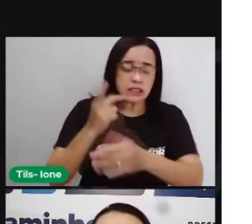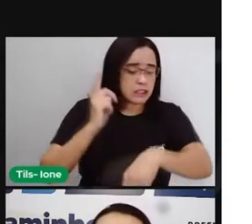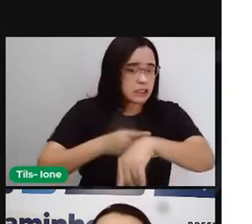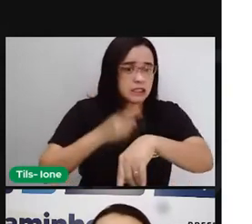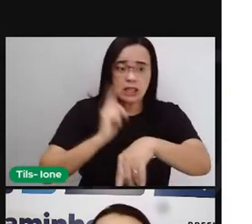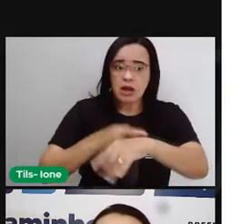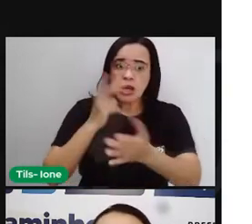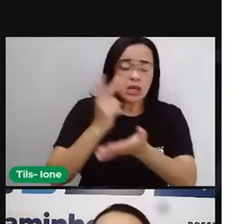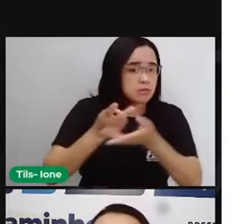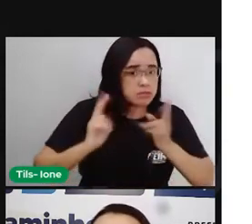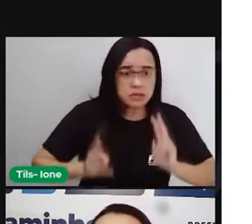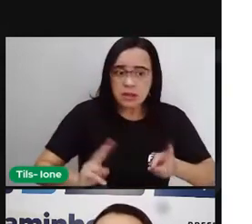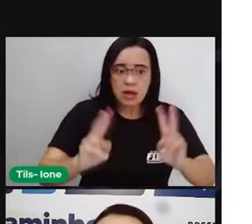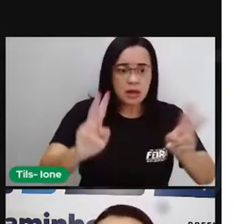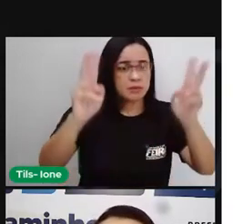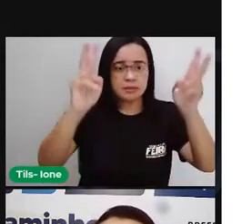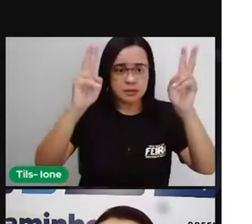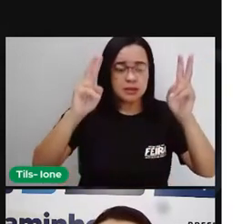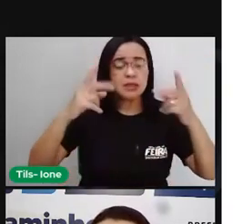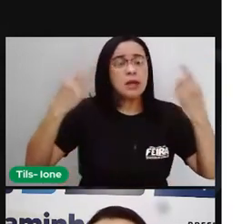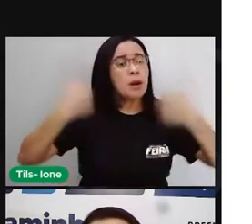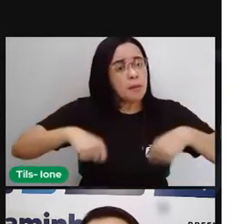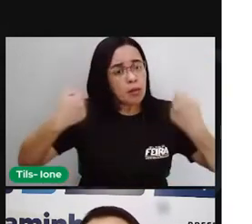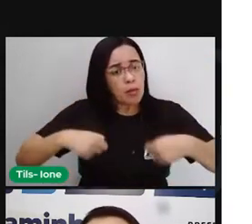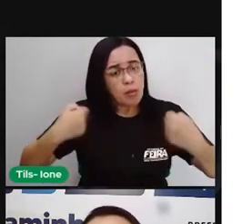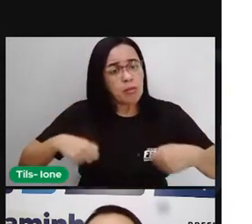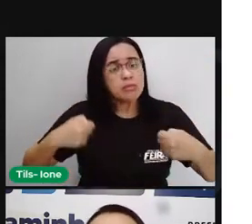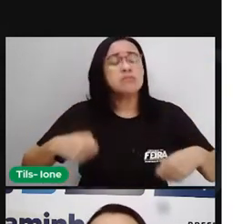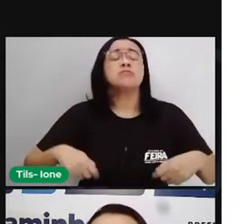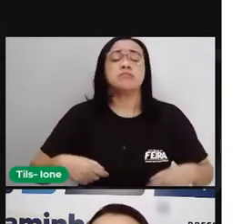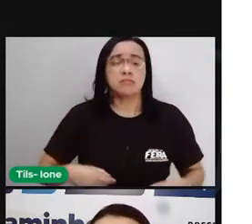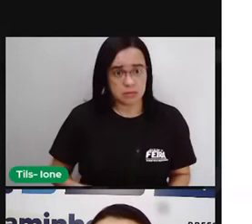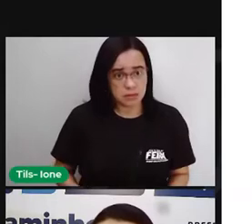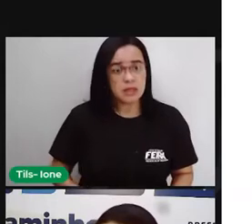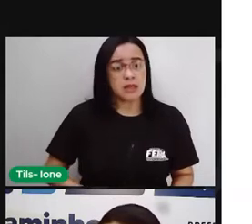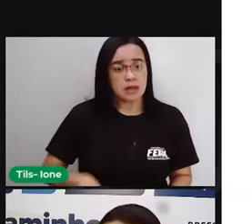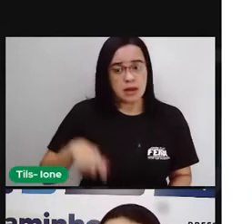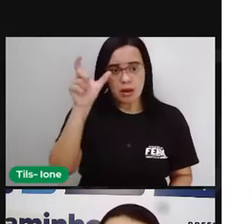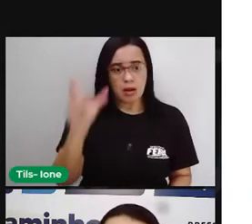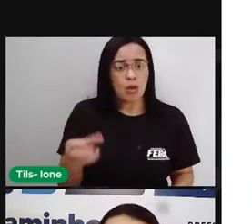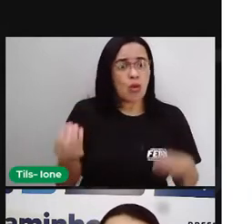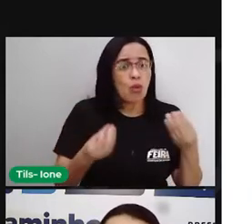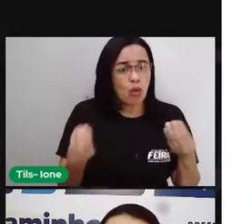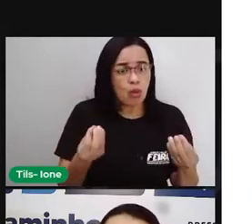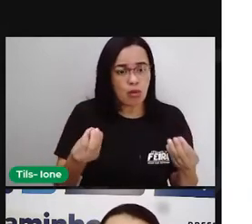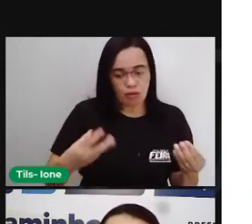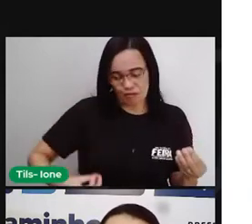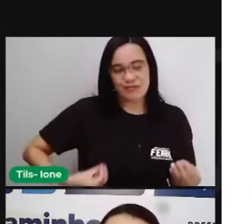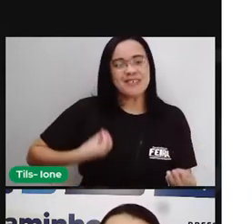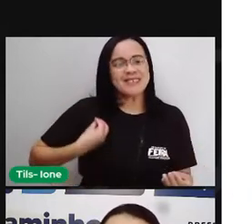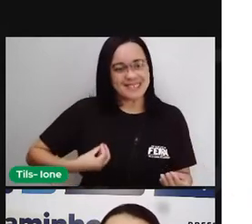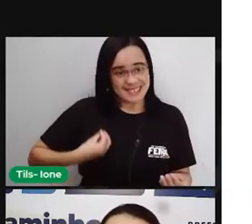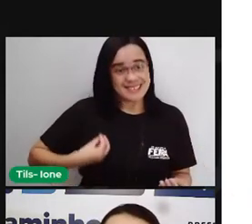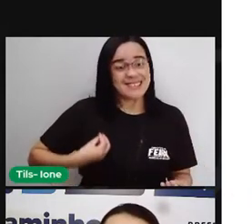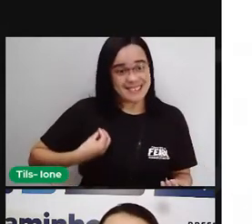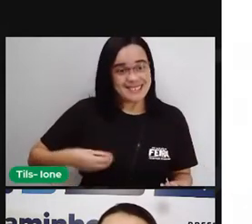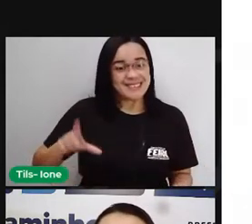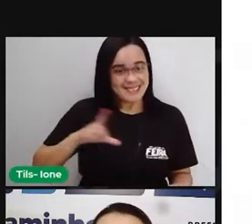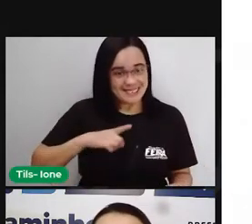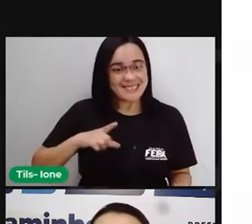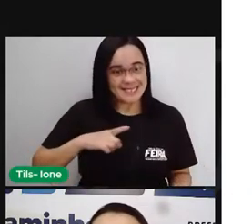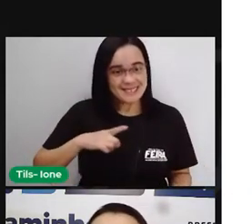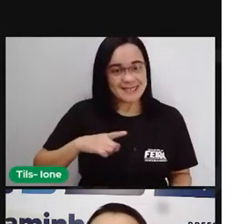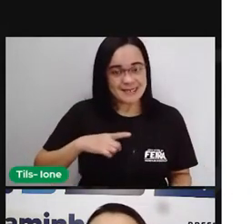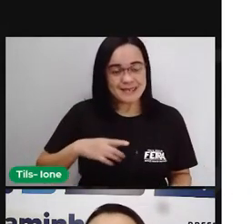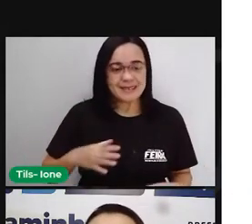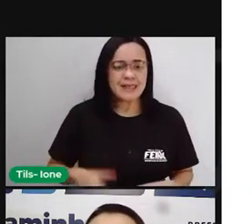contínua. por ser uma necessidade para que a gente se mantenha vivo. E aí a gente